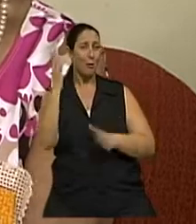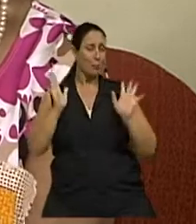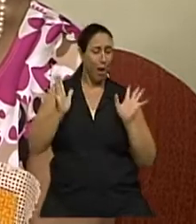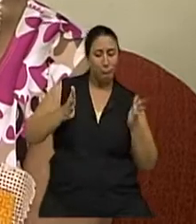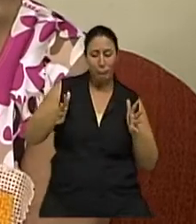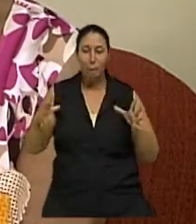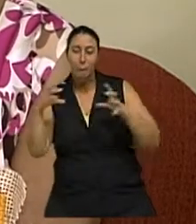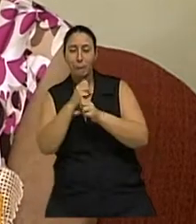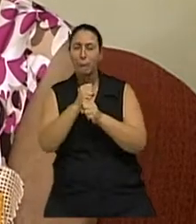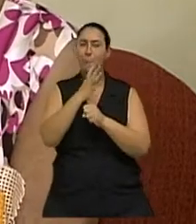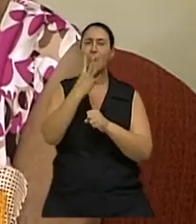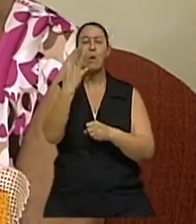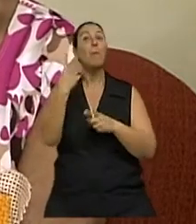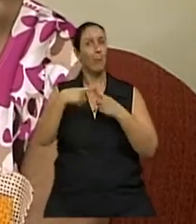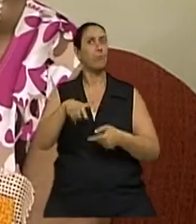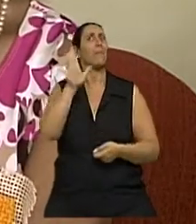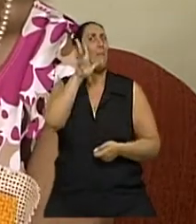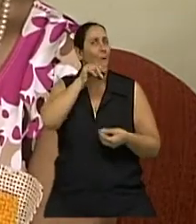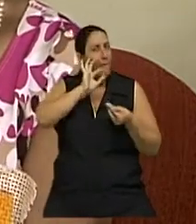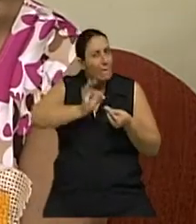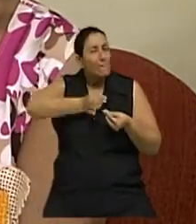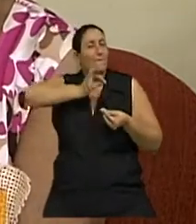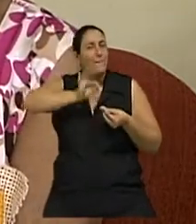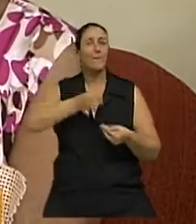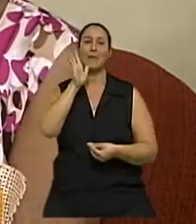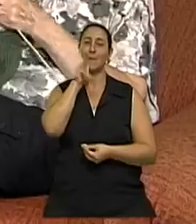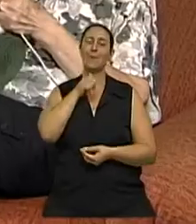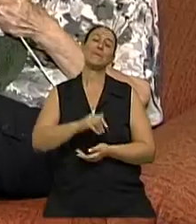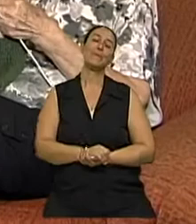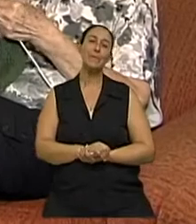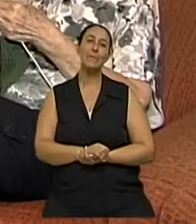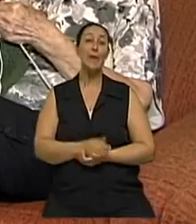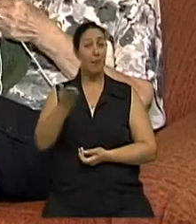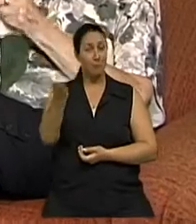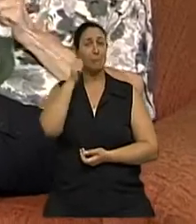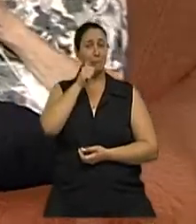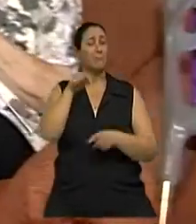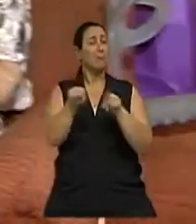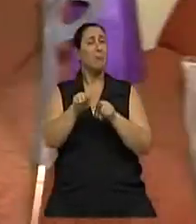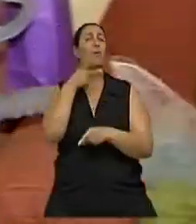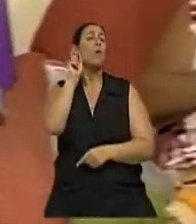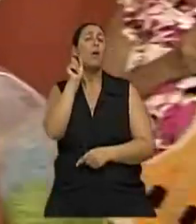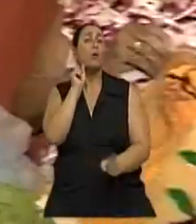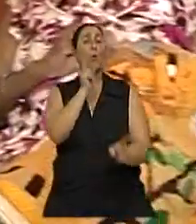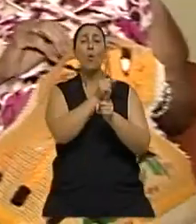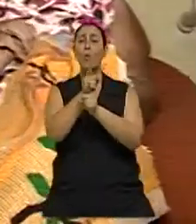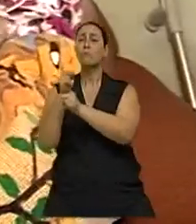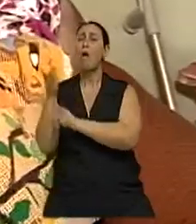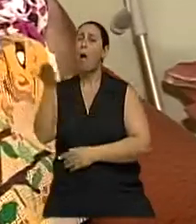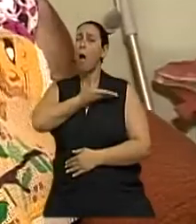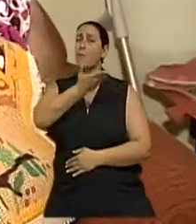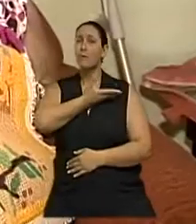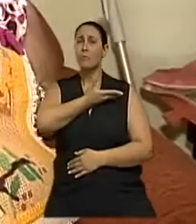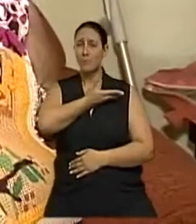Porque isso aqui é muito demorado de fazer. Gladys conta também que fez grandes amigas desde que chegou na SPAM